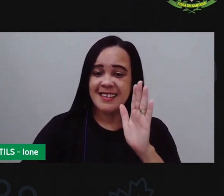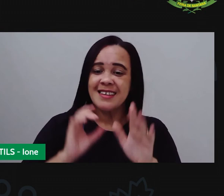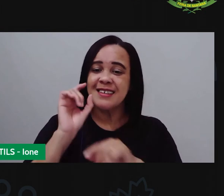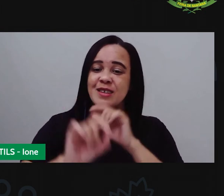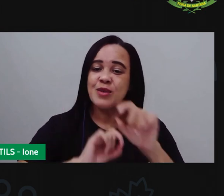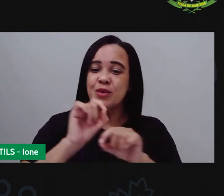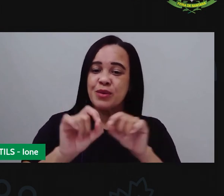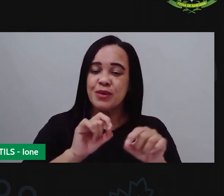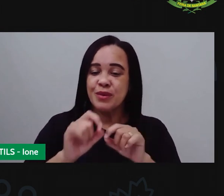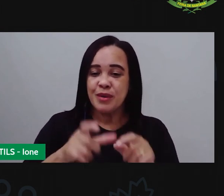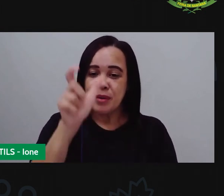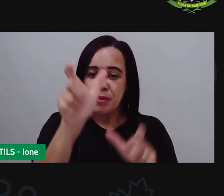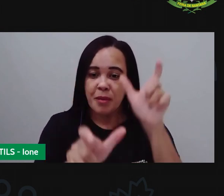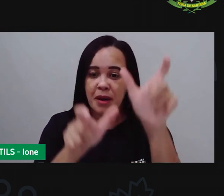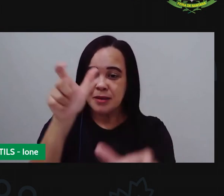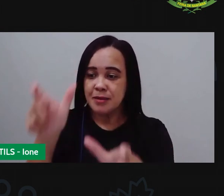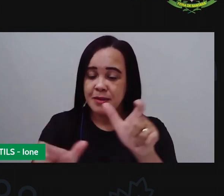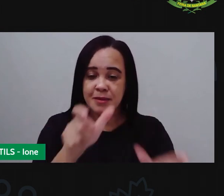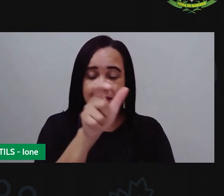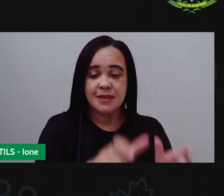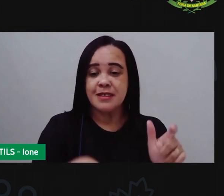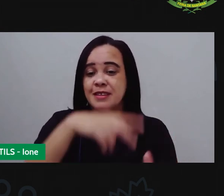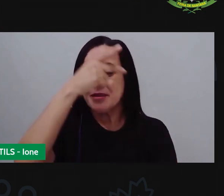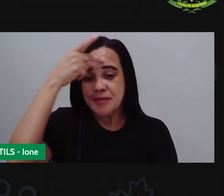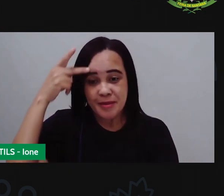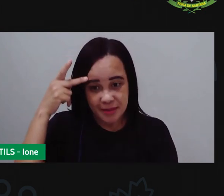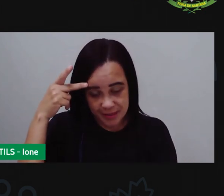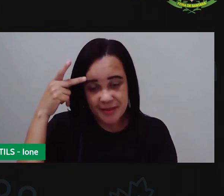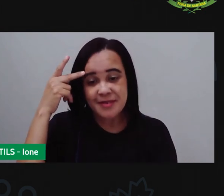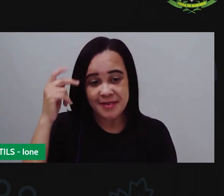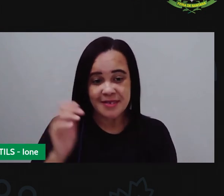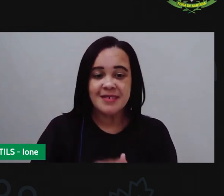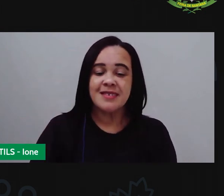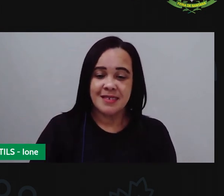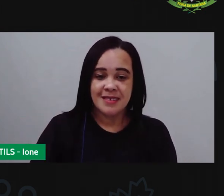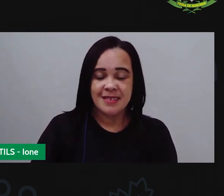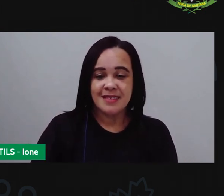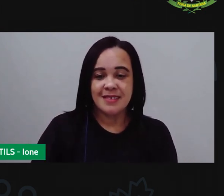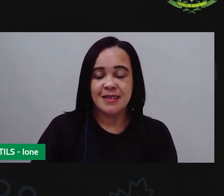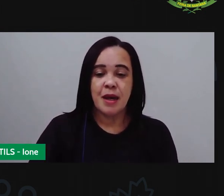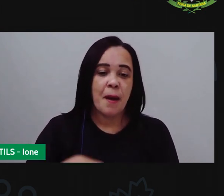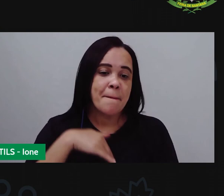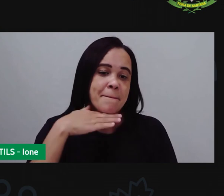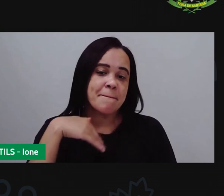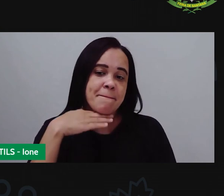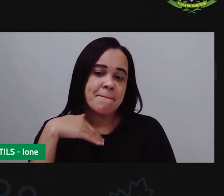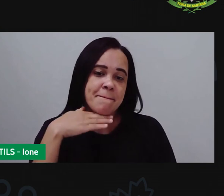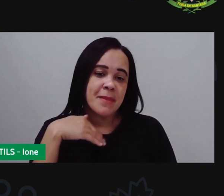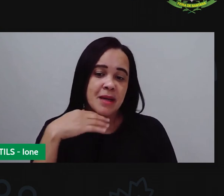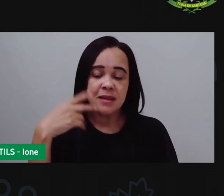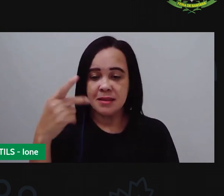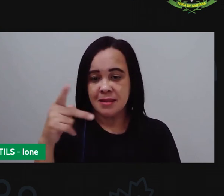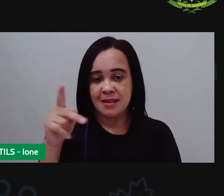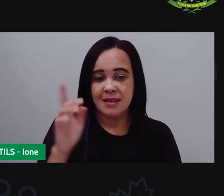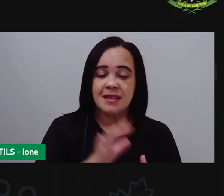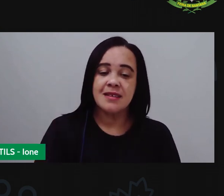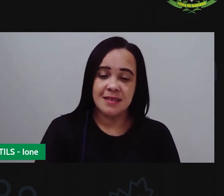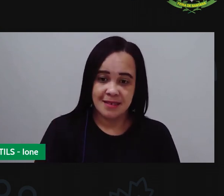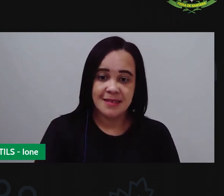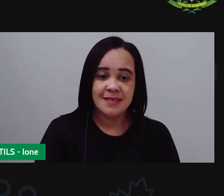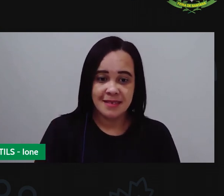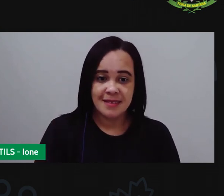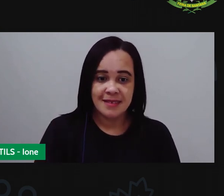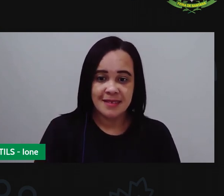de pessoas como a menina que tinha ali a característica de